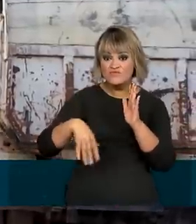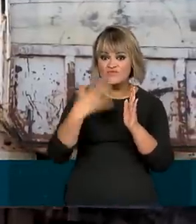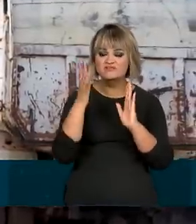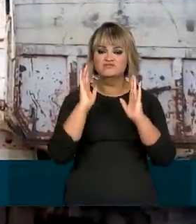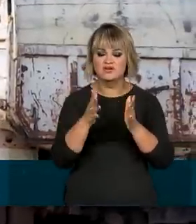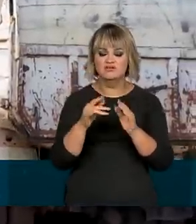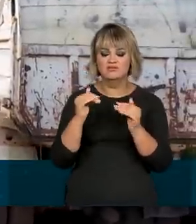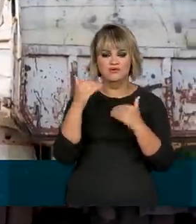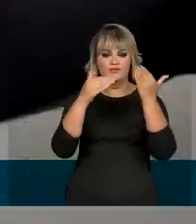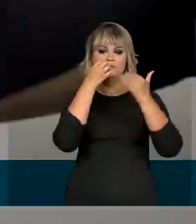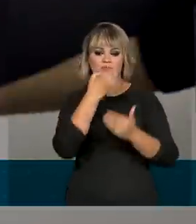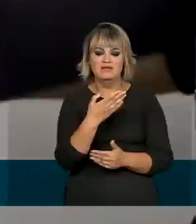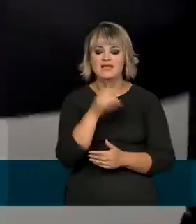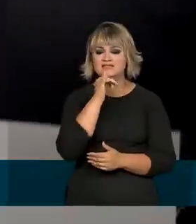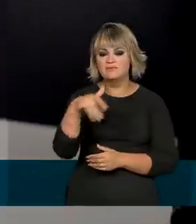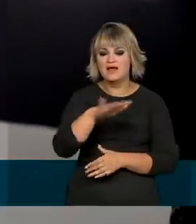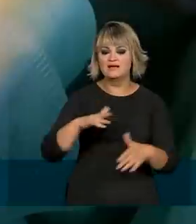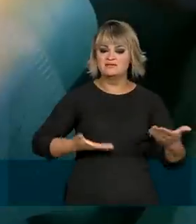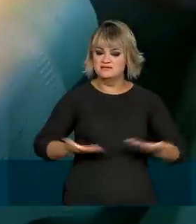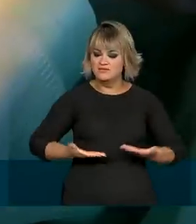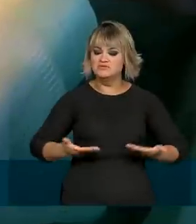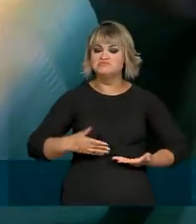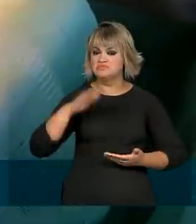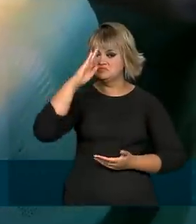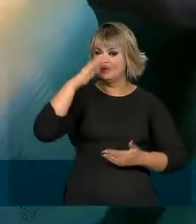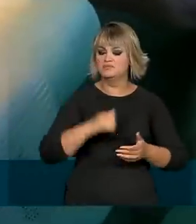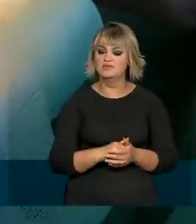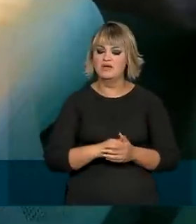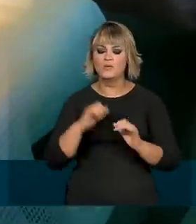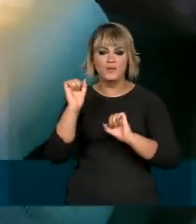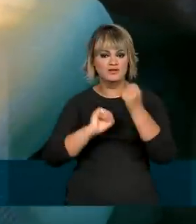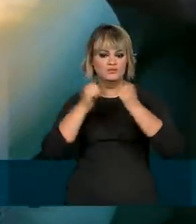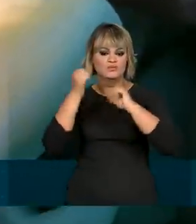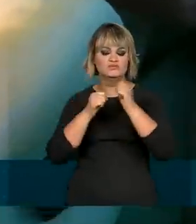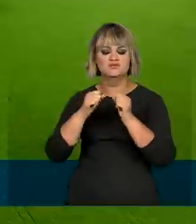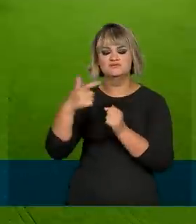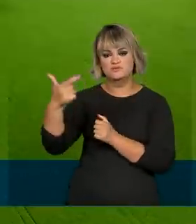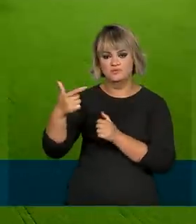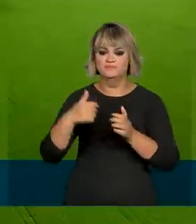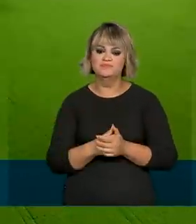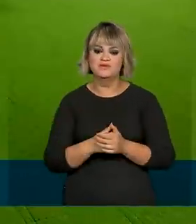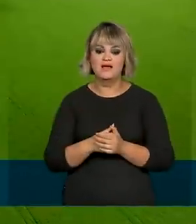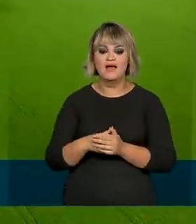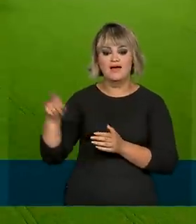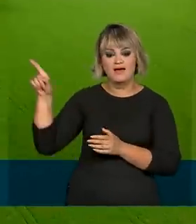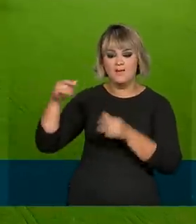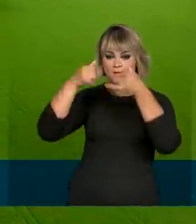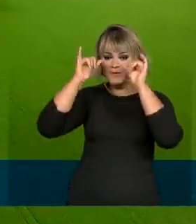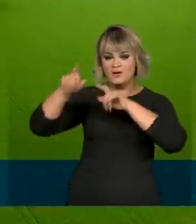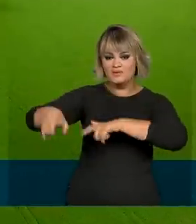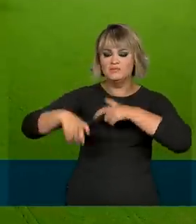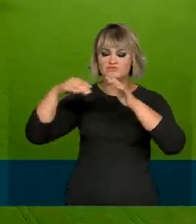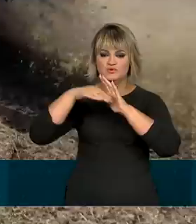Entre os setores, o de serviços puxou a elevação, com a indústria na sequência. A agropecuária teve